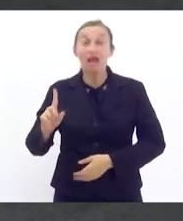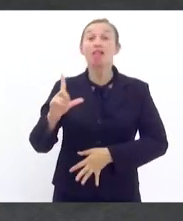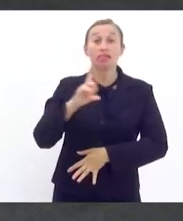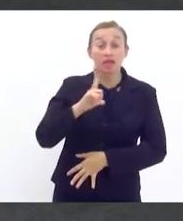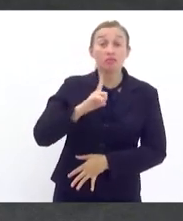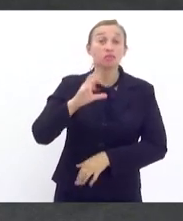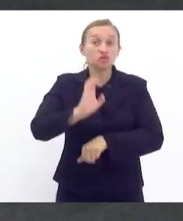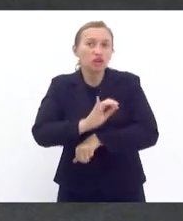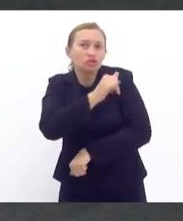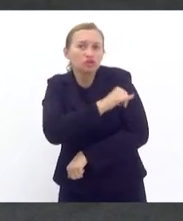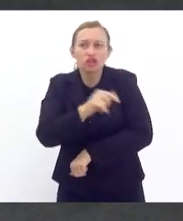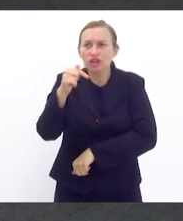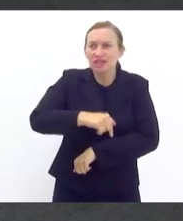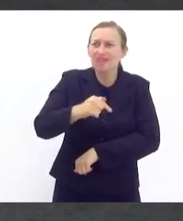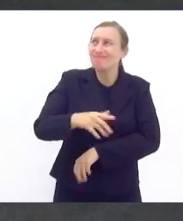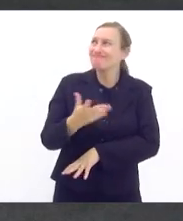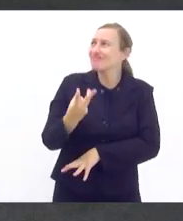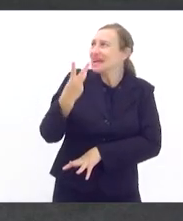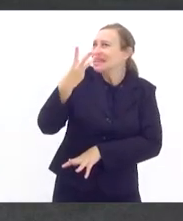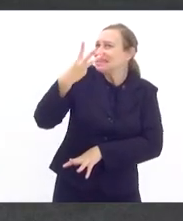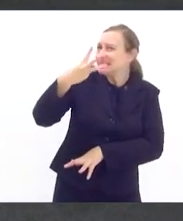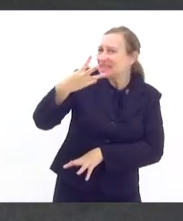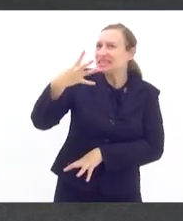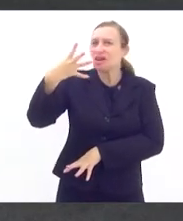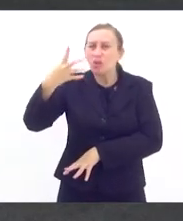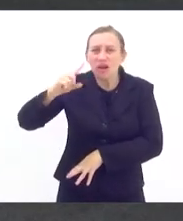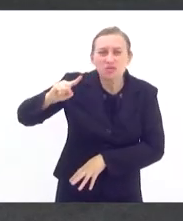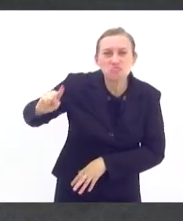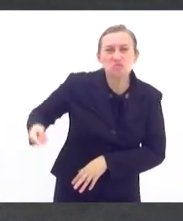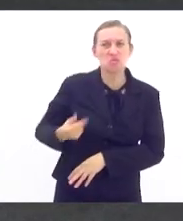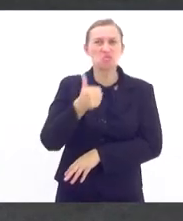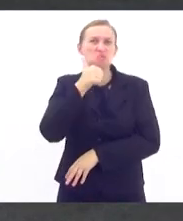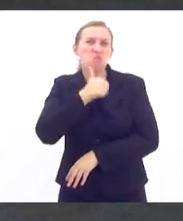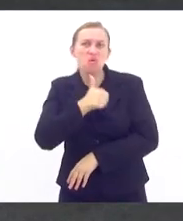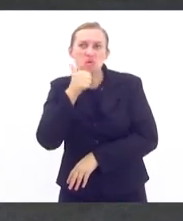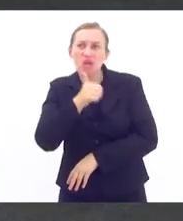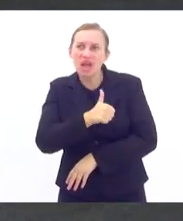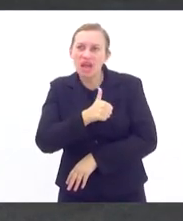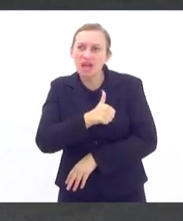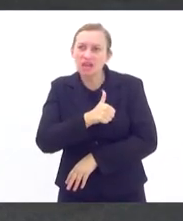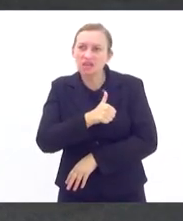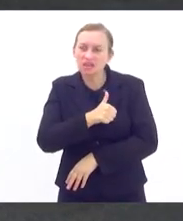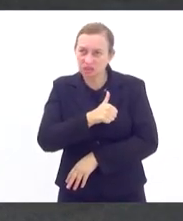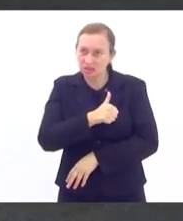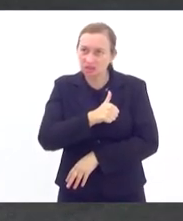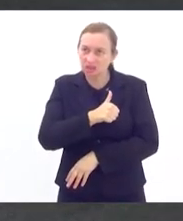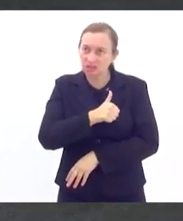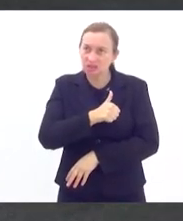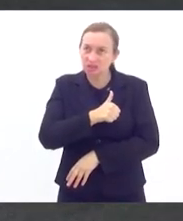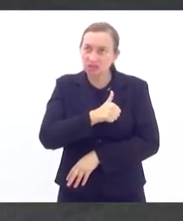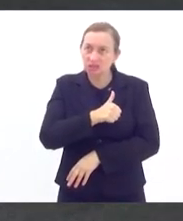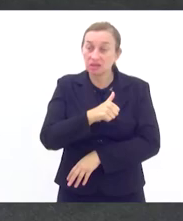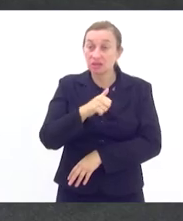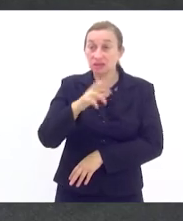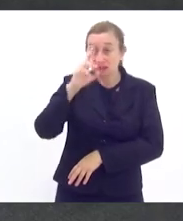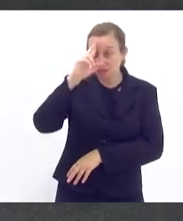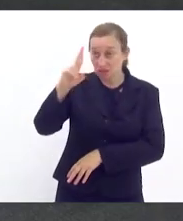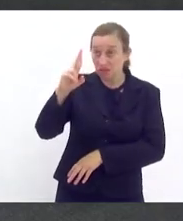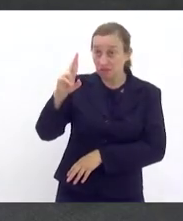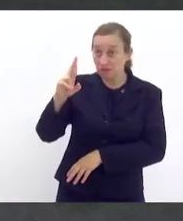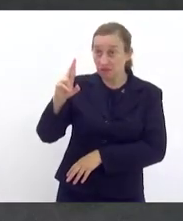de Janeiro em torno de 34 mil mulheres que estão no comando da atividade agrícola